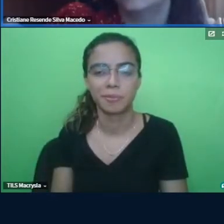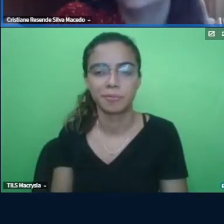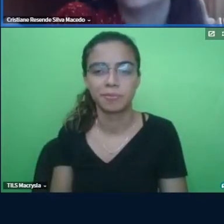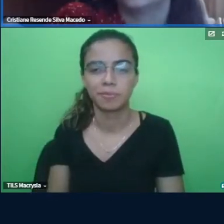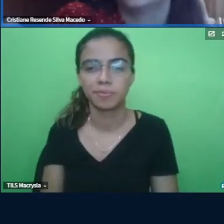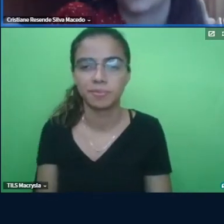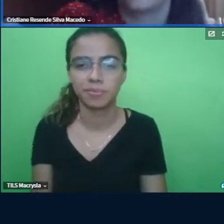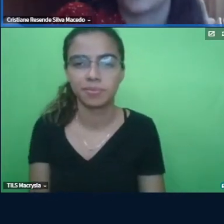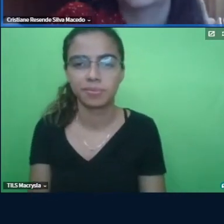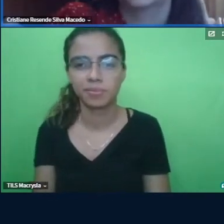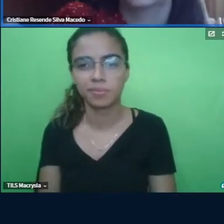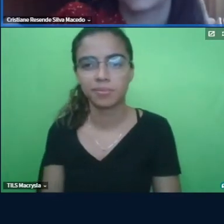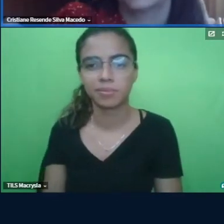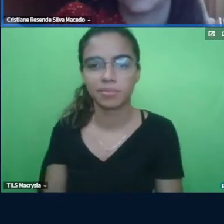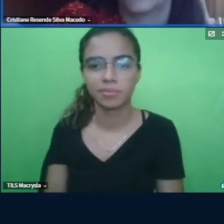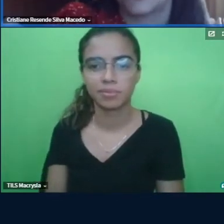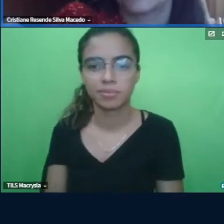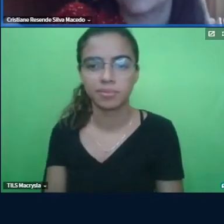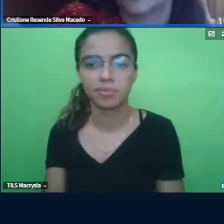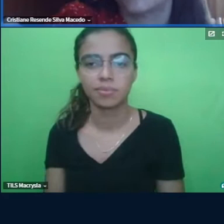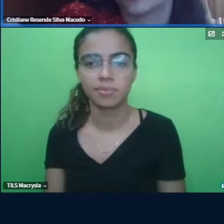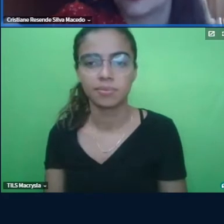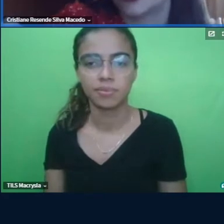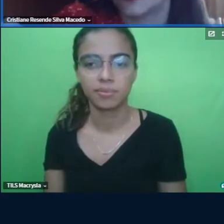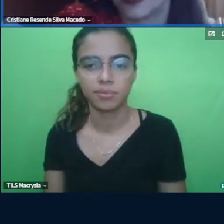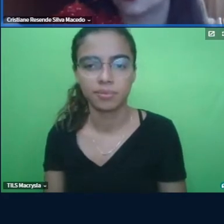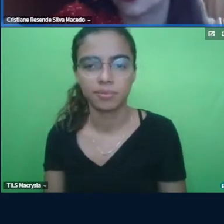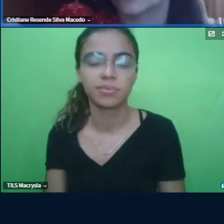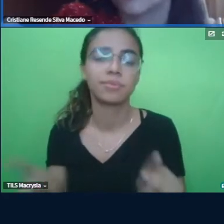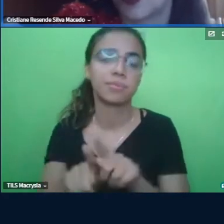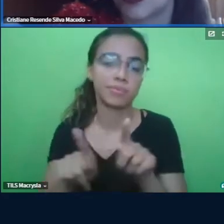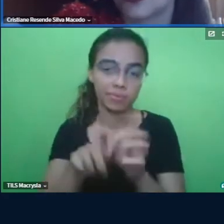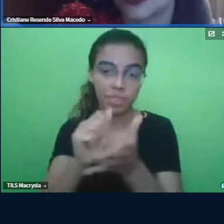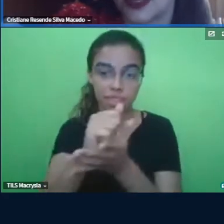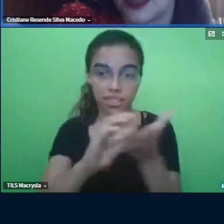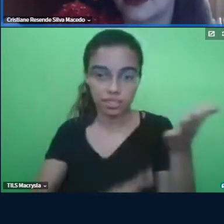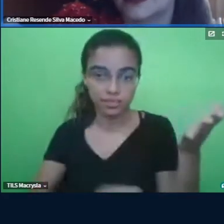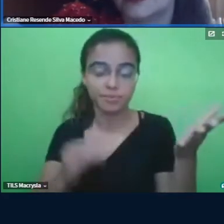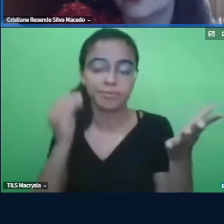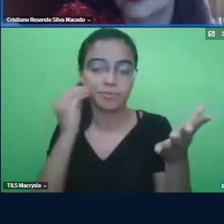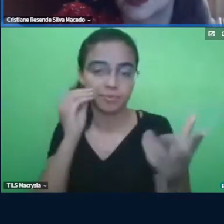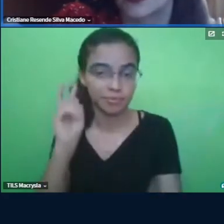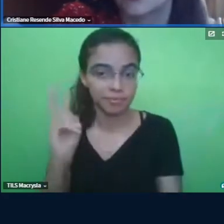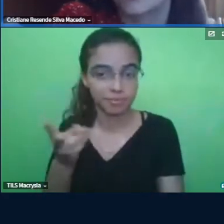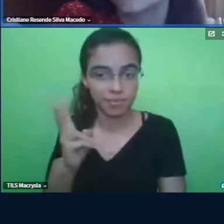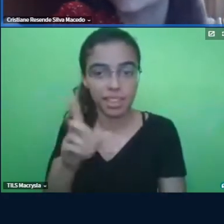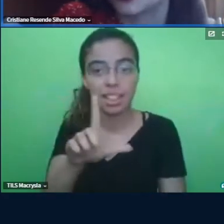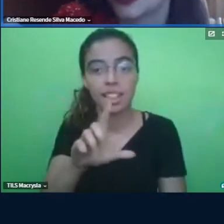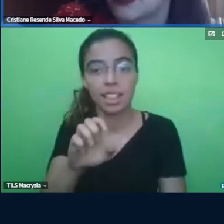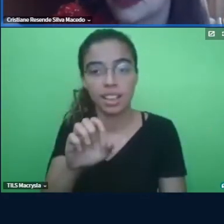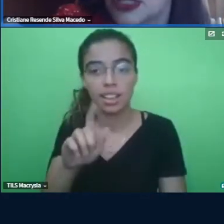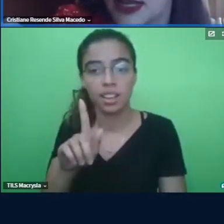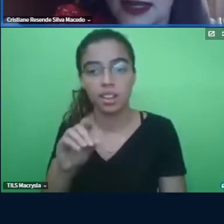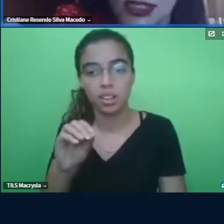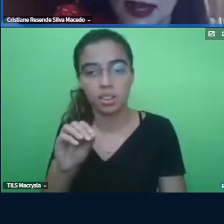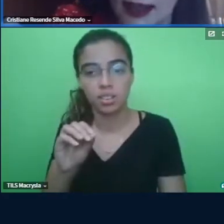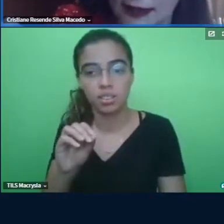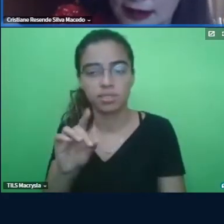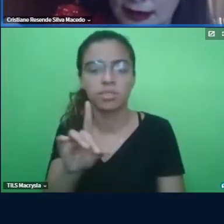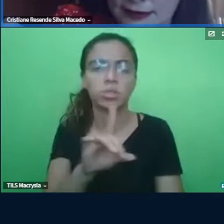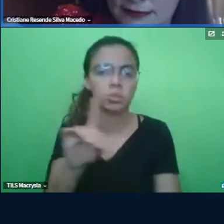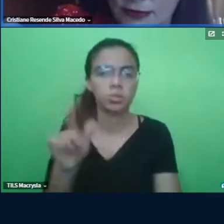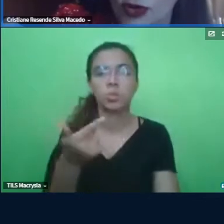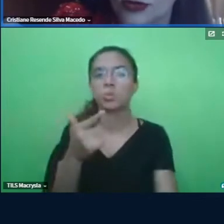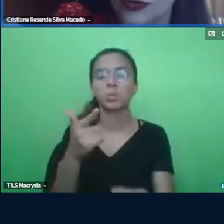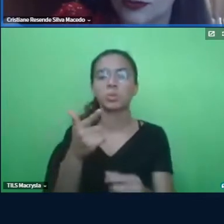né? E, ao passo que eu tentei o princípio da mesma atividade aí com os bloquinhos de Lego, nesse dia, não tinha energia